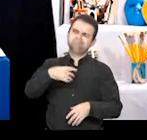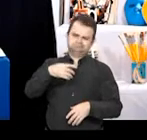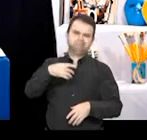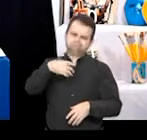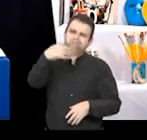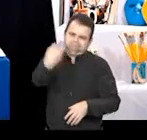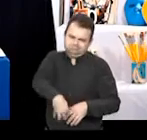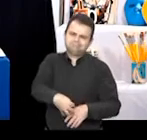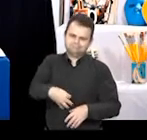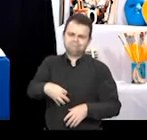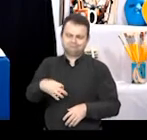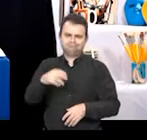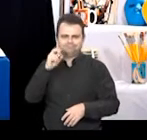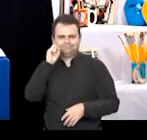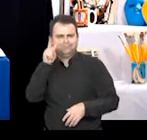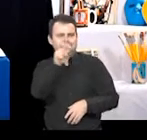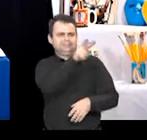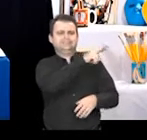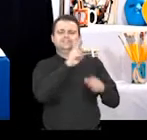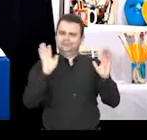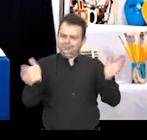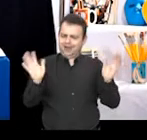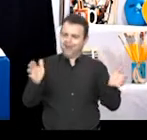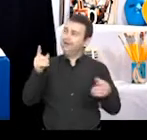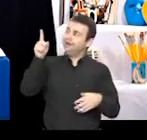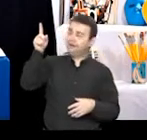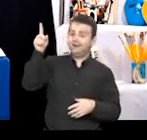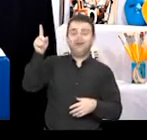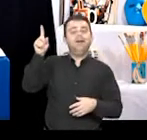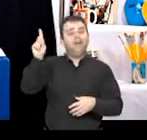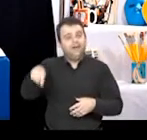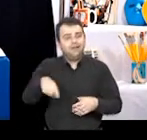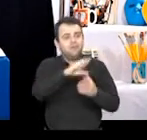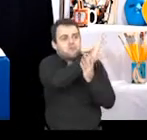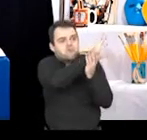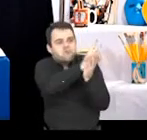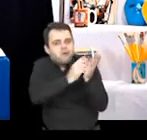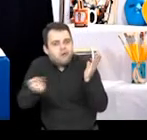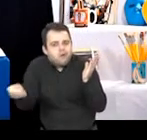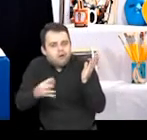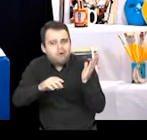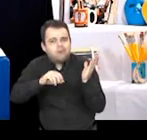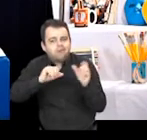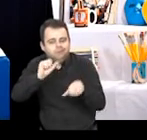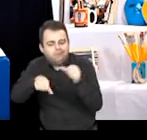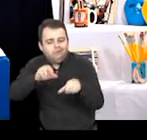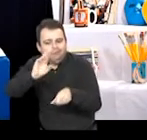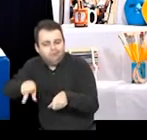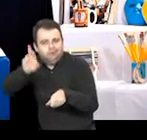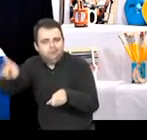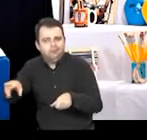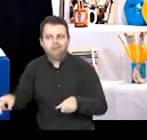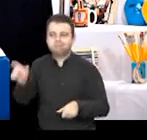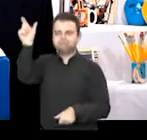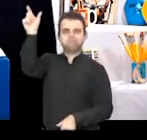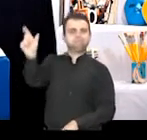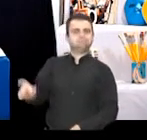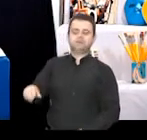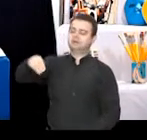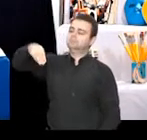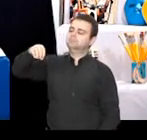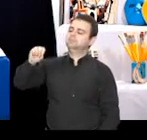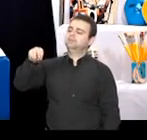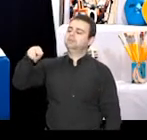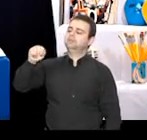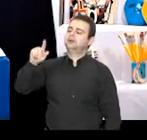que sim. Vocês já perceberam que estas são versões da Mona Lisa, a icônica